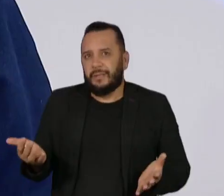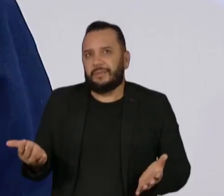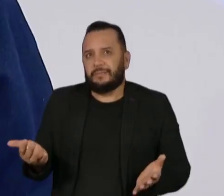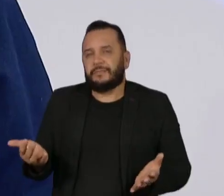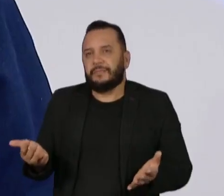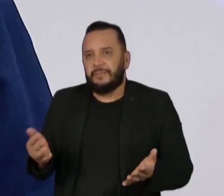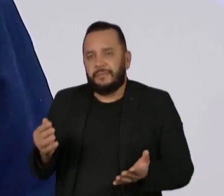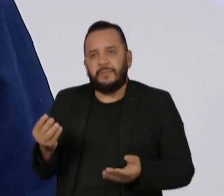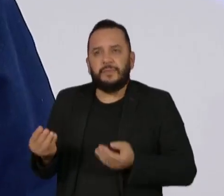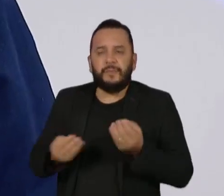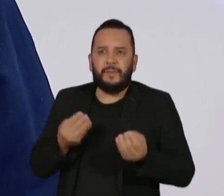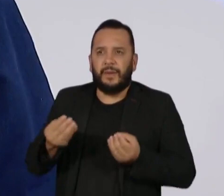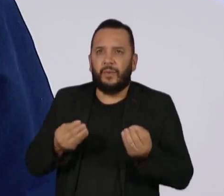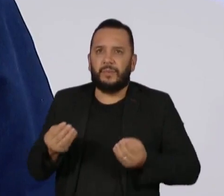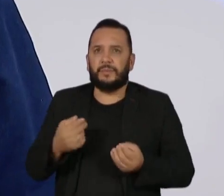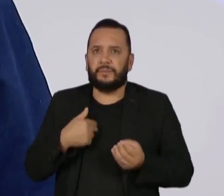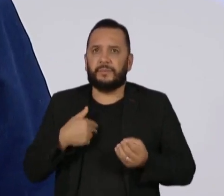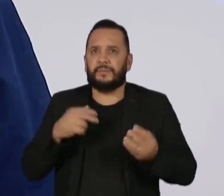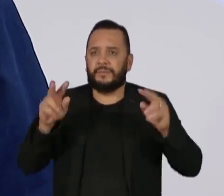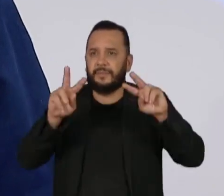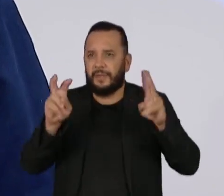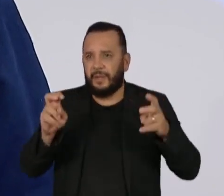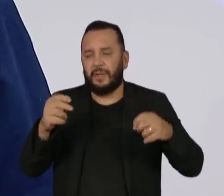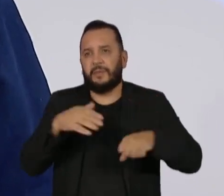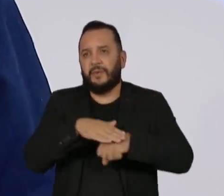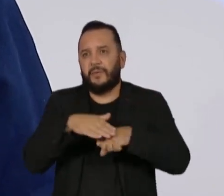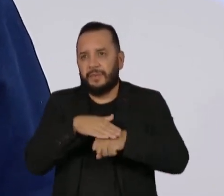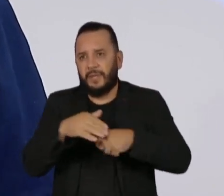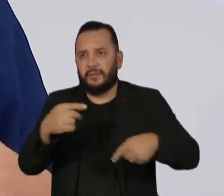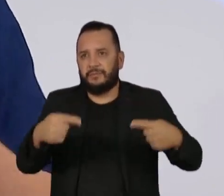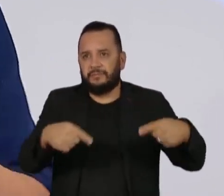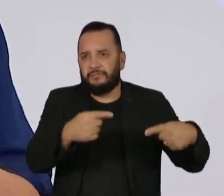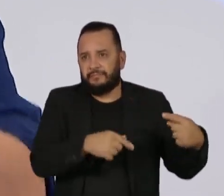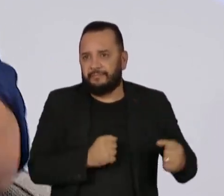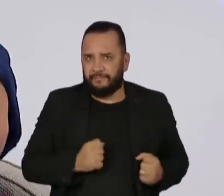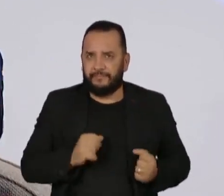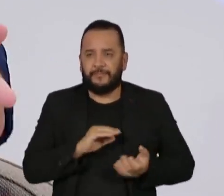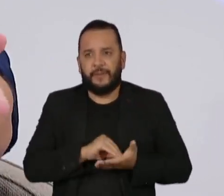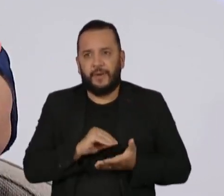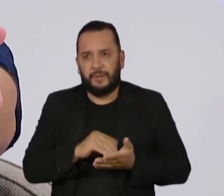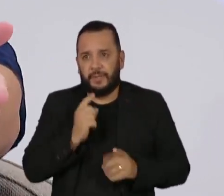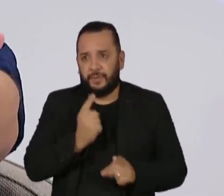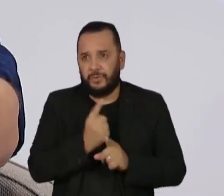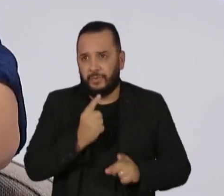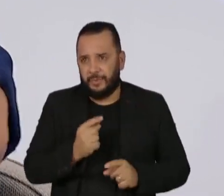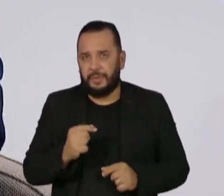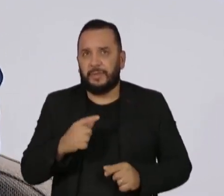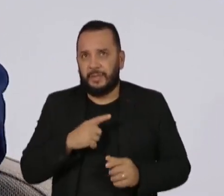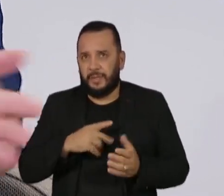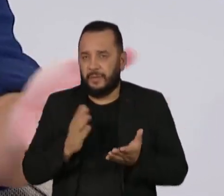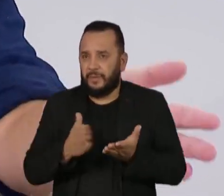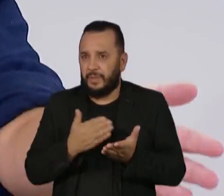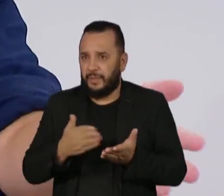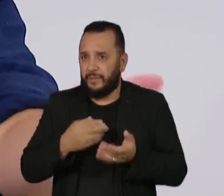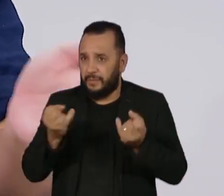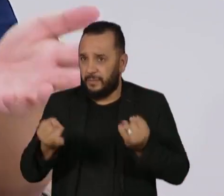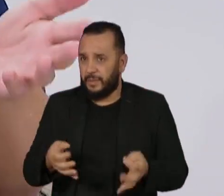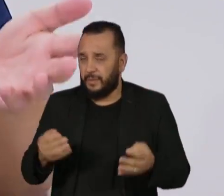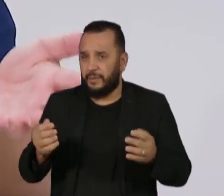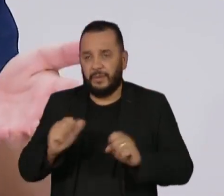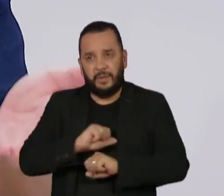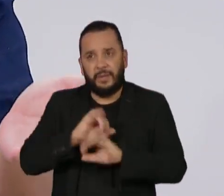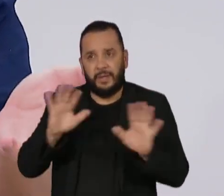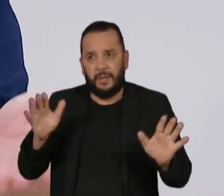realmente a descobrir quais são as pautas, por exemplo, comuns. Eu devo dizer assim, no livro eu deixo claro que talvez a